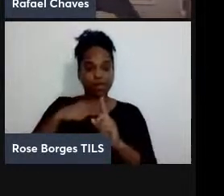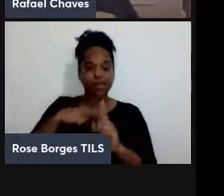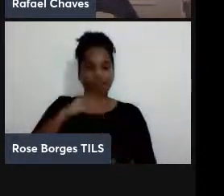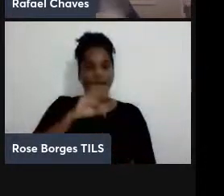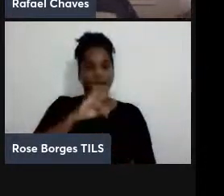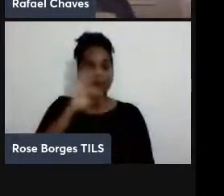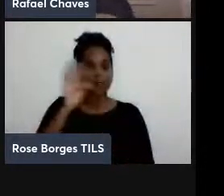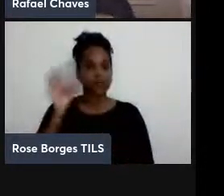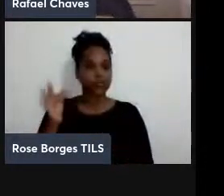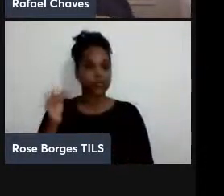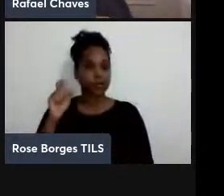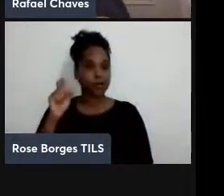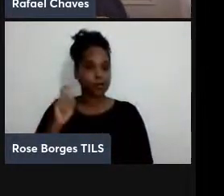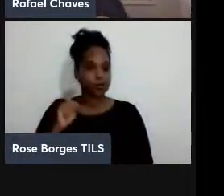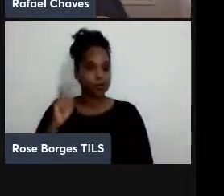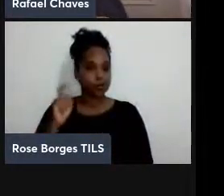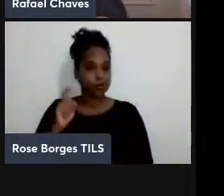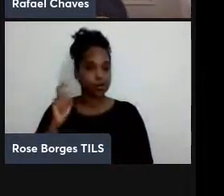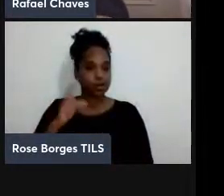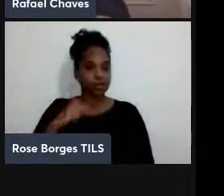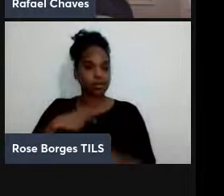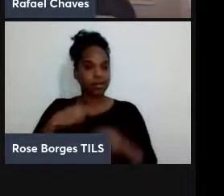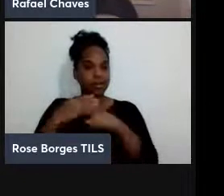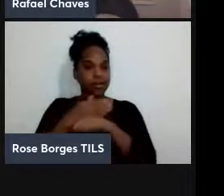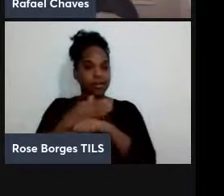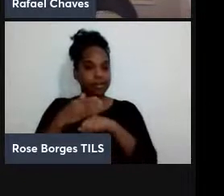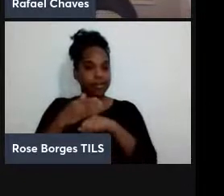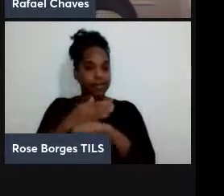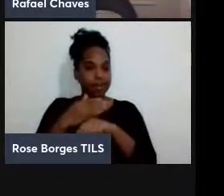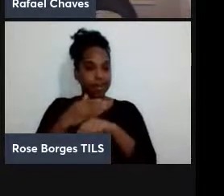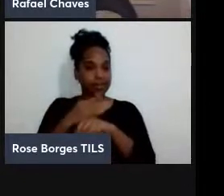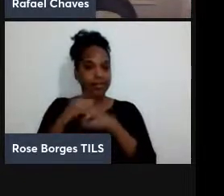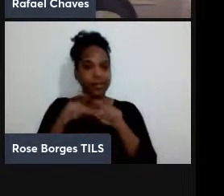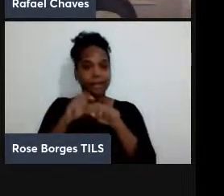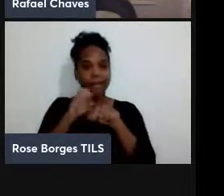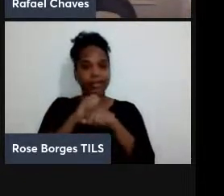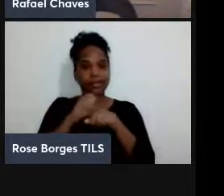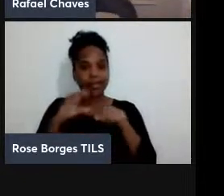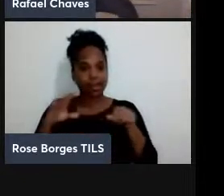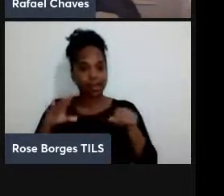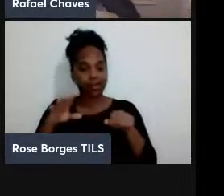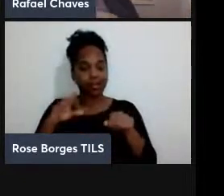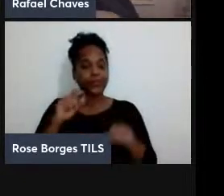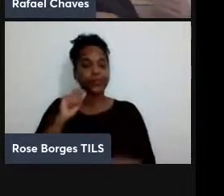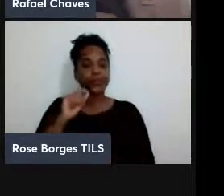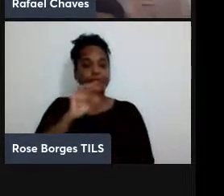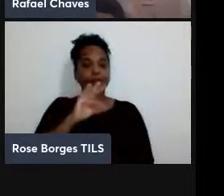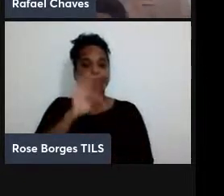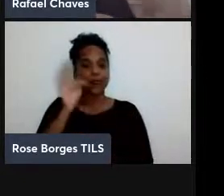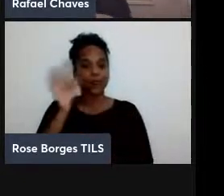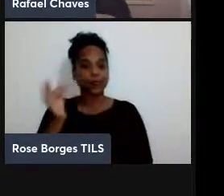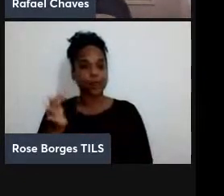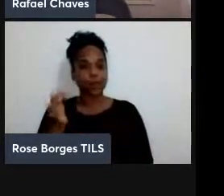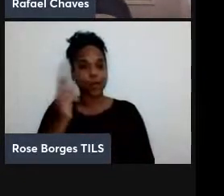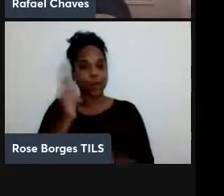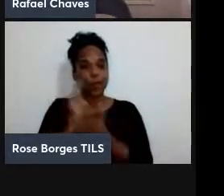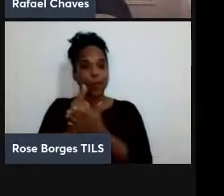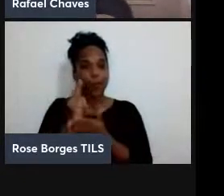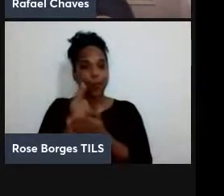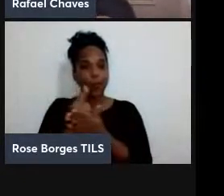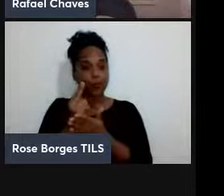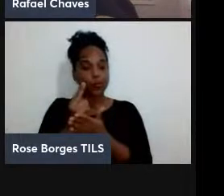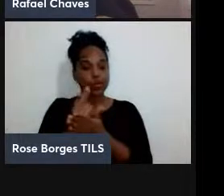pega um bit de entrada e me dá um bit de saída e essa função ela pode ser constante ou seja f de 0 é igual a f de 1